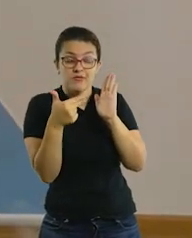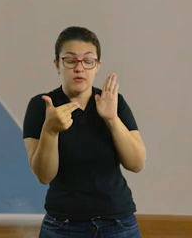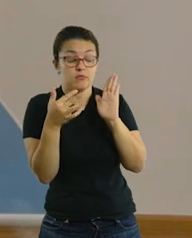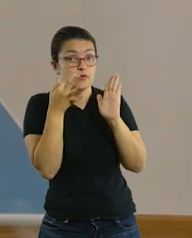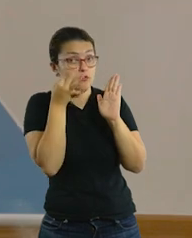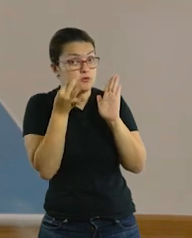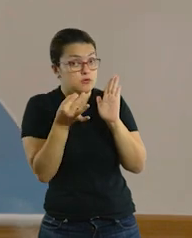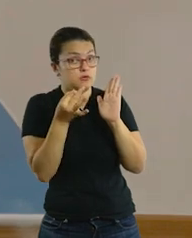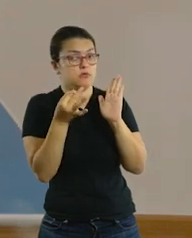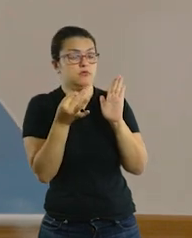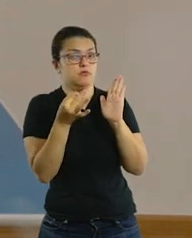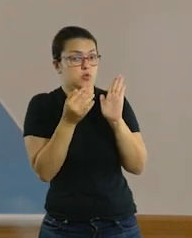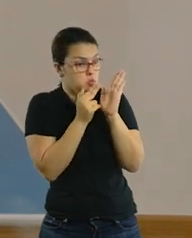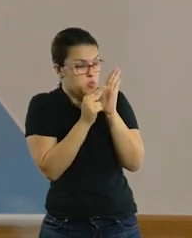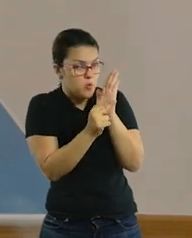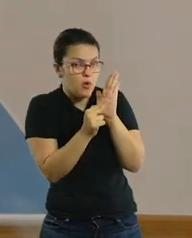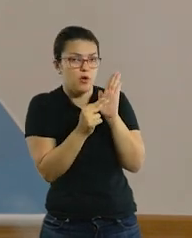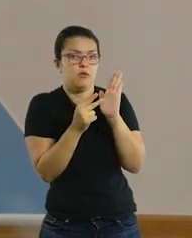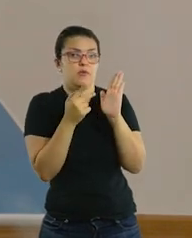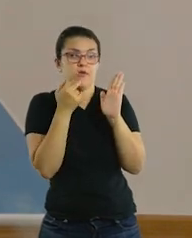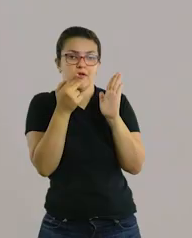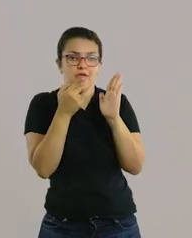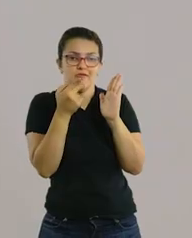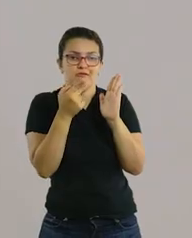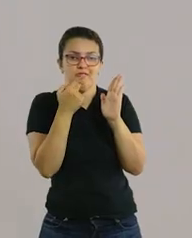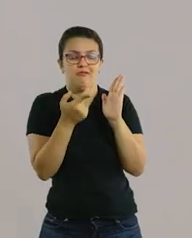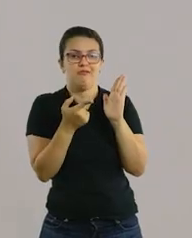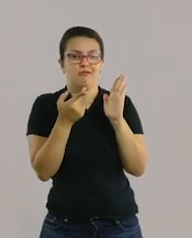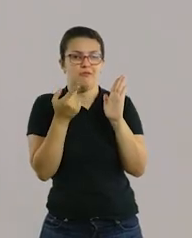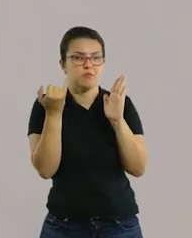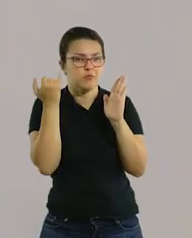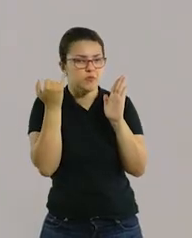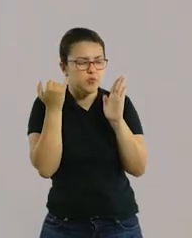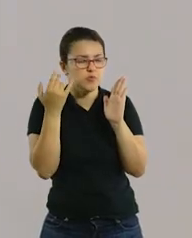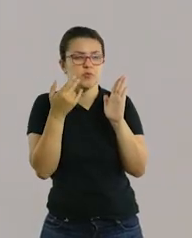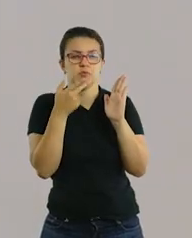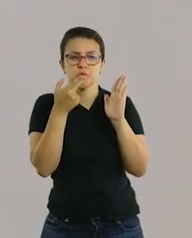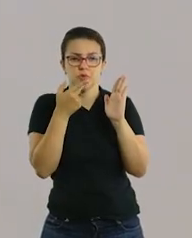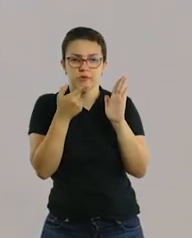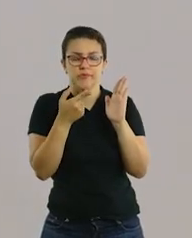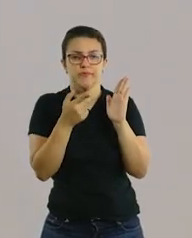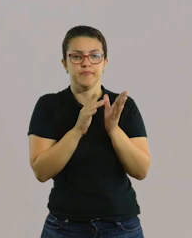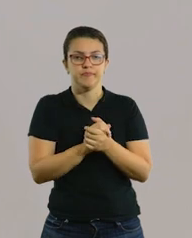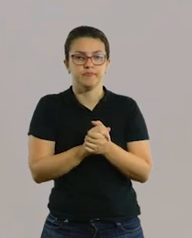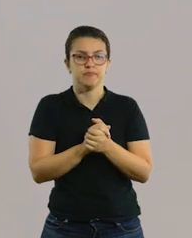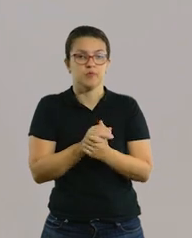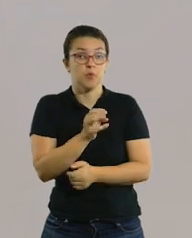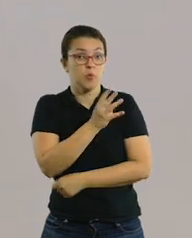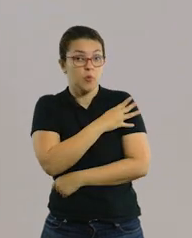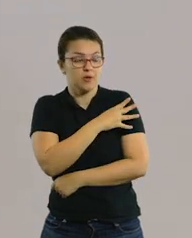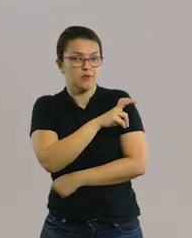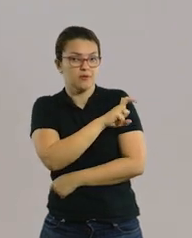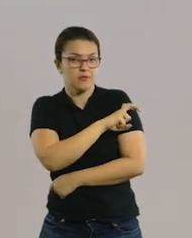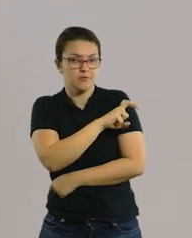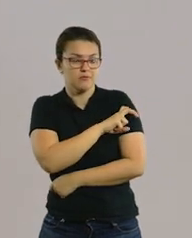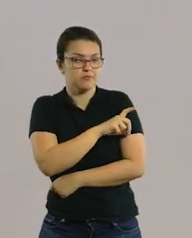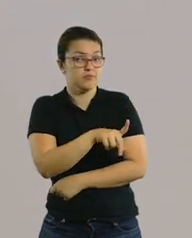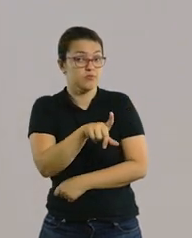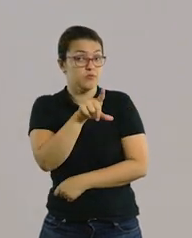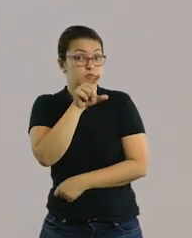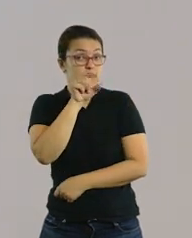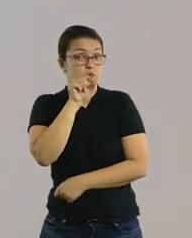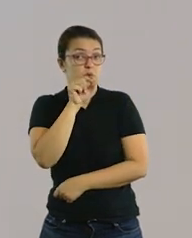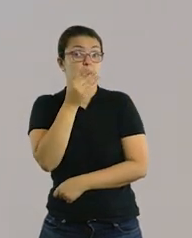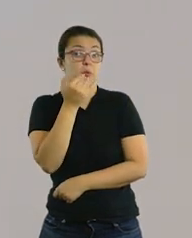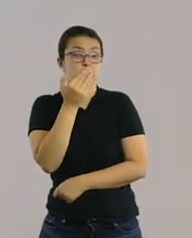alimentos, prestando muita atenção na pronúncia. E ainda sobre os 4 e 5 anos, vocês irão escolher uma imagem